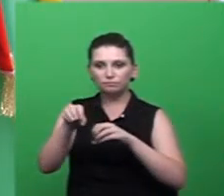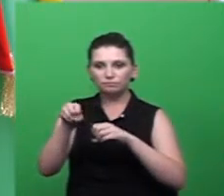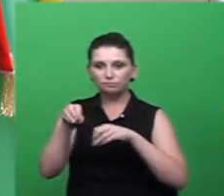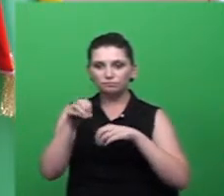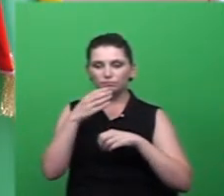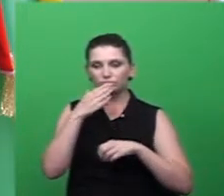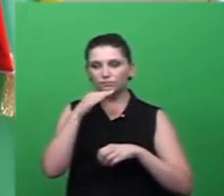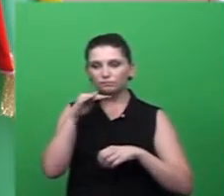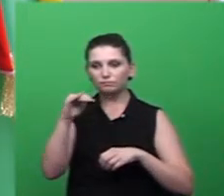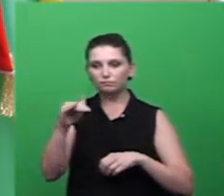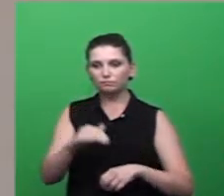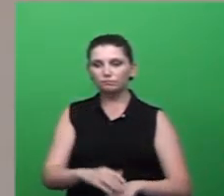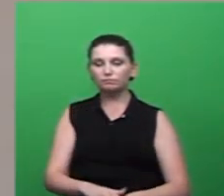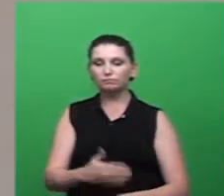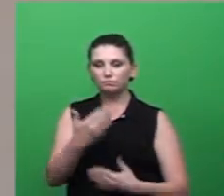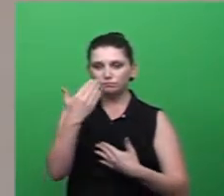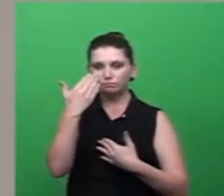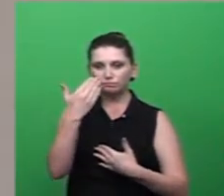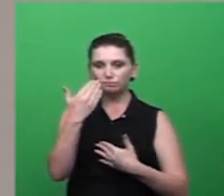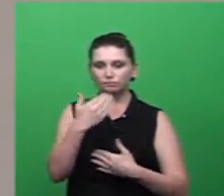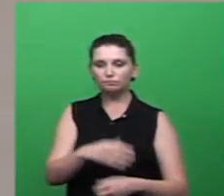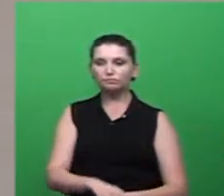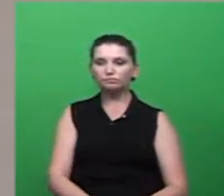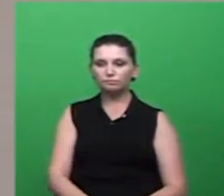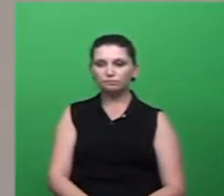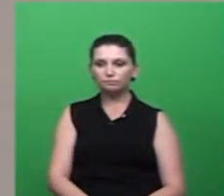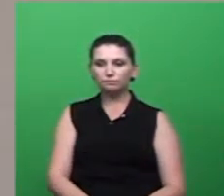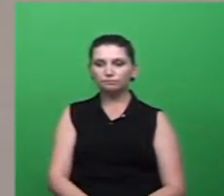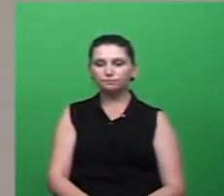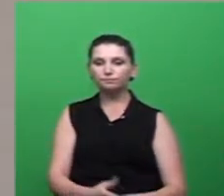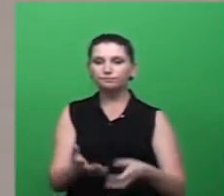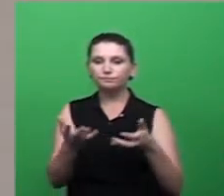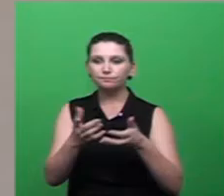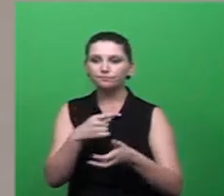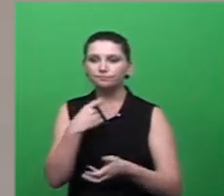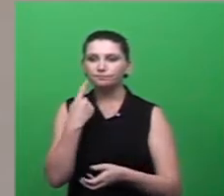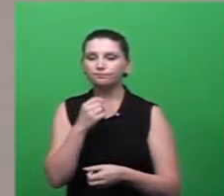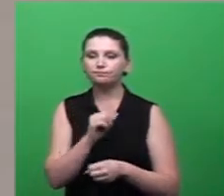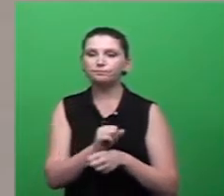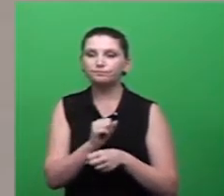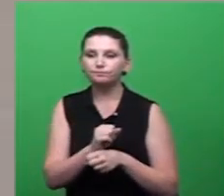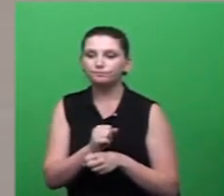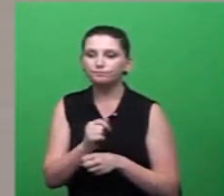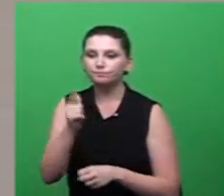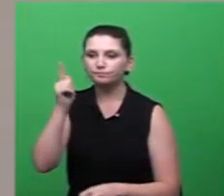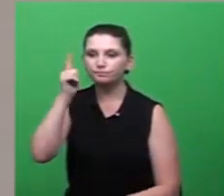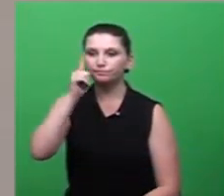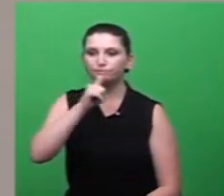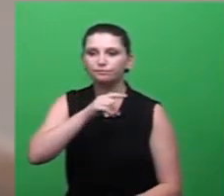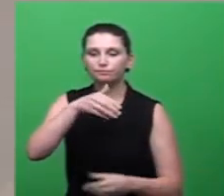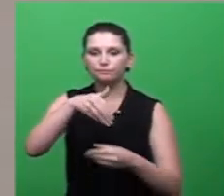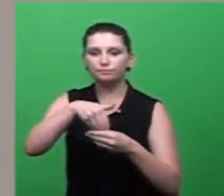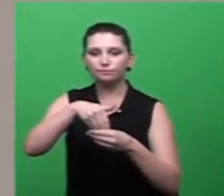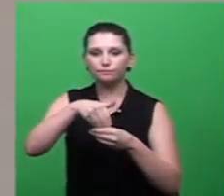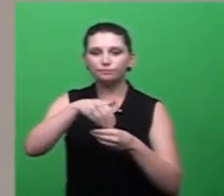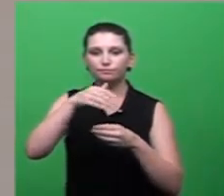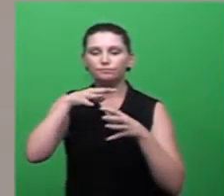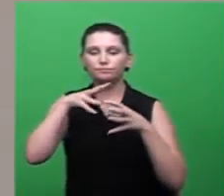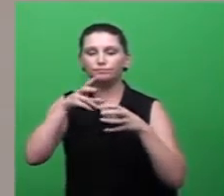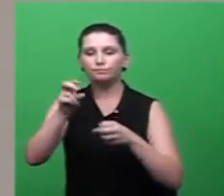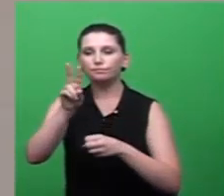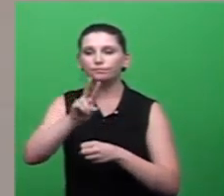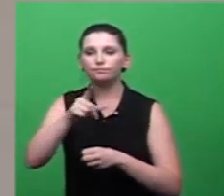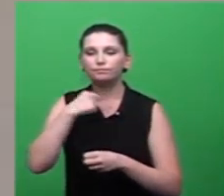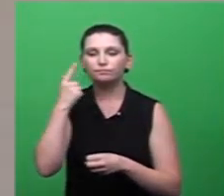do PMDB. Obrigado, vereador. Então, contamos com o voto de cada um dos senhores para que